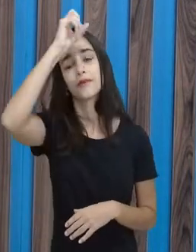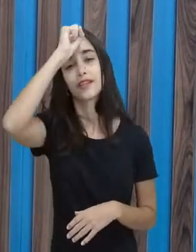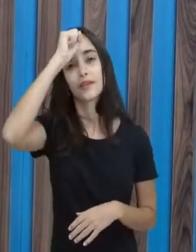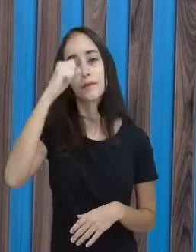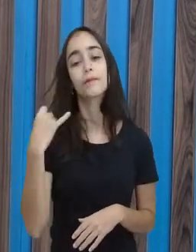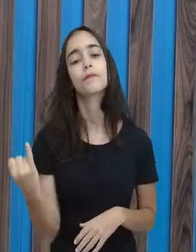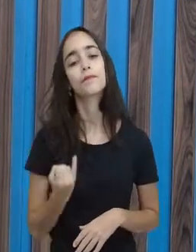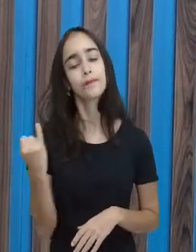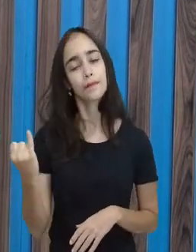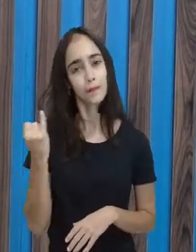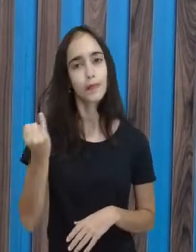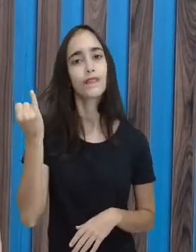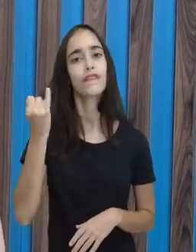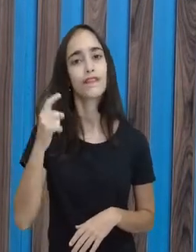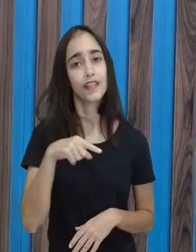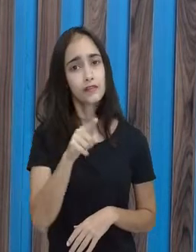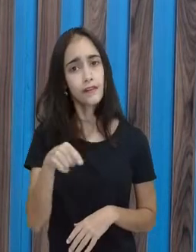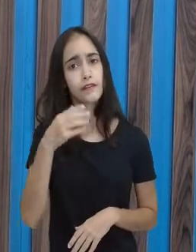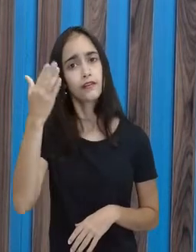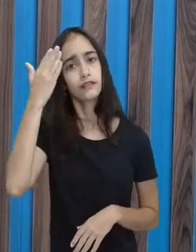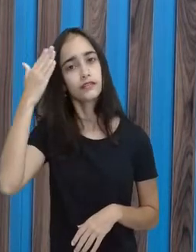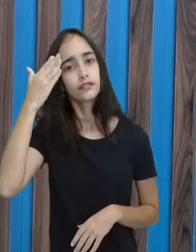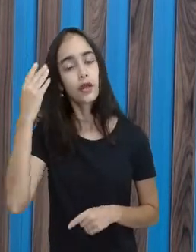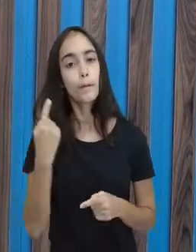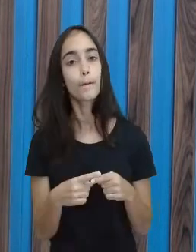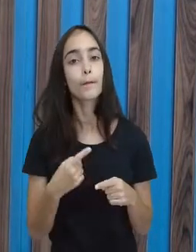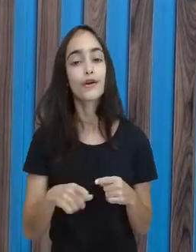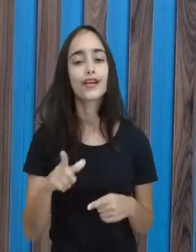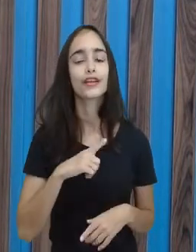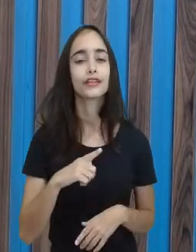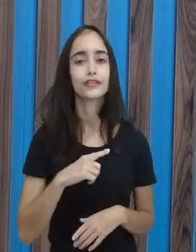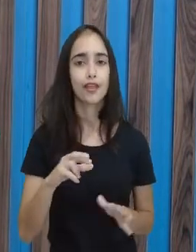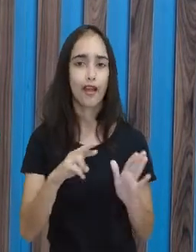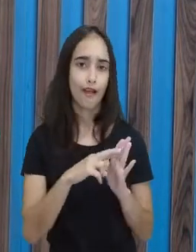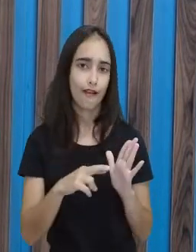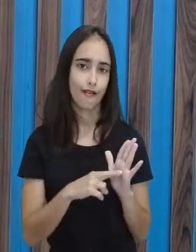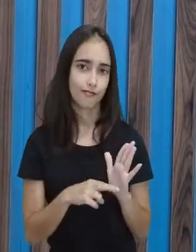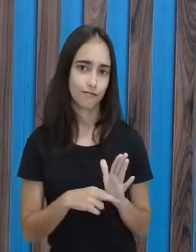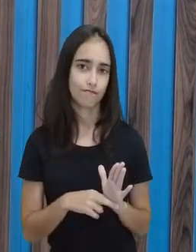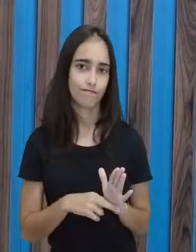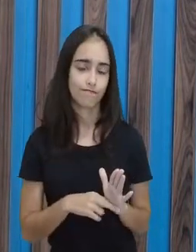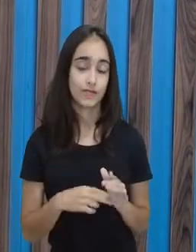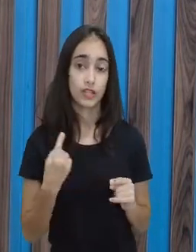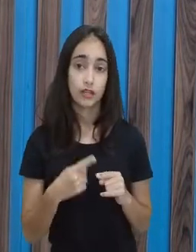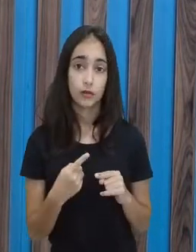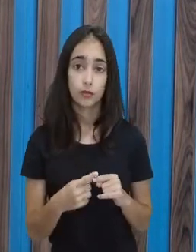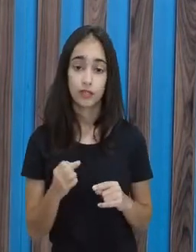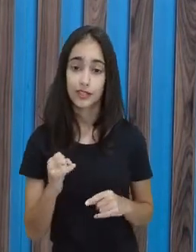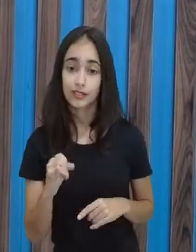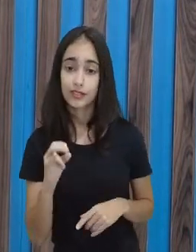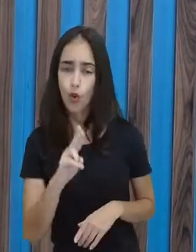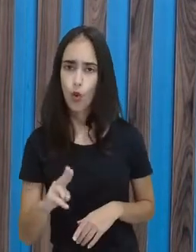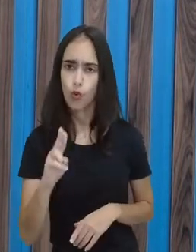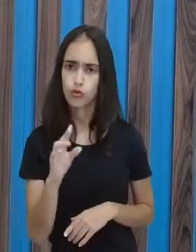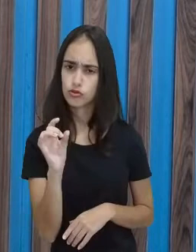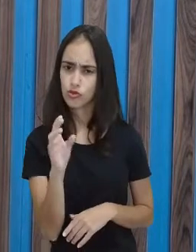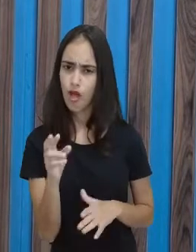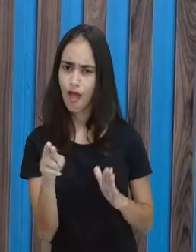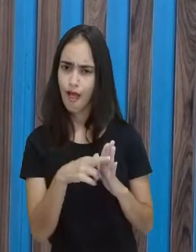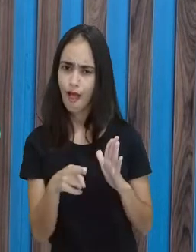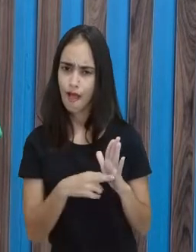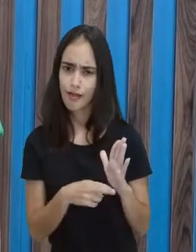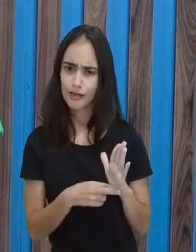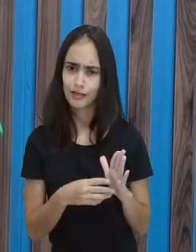importante que vocês entendam por que existe a regra. Porque quando a gente usa a regra sem saber o porquê que ela é verdadeira,